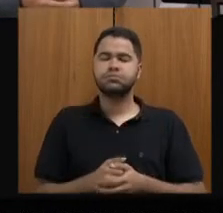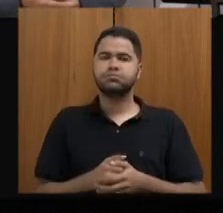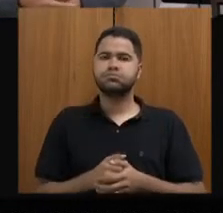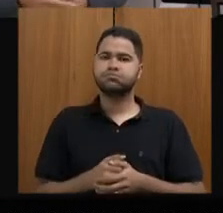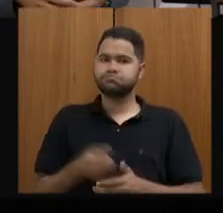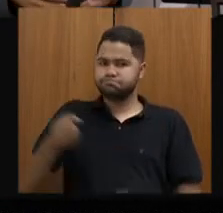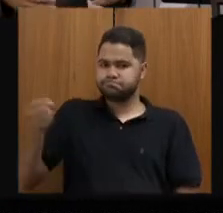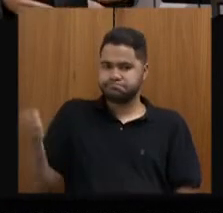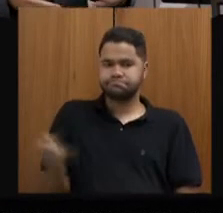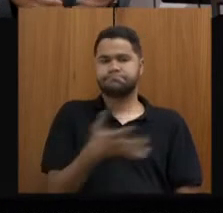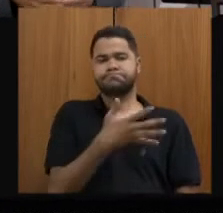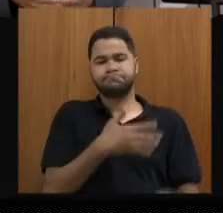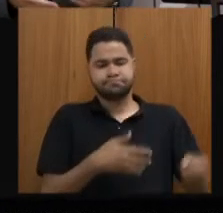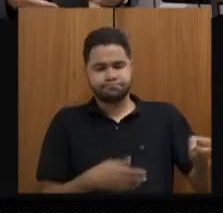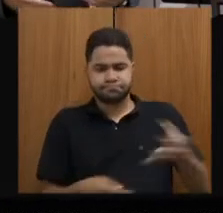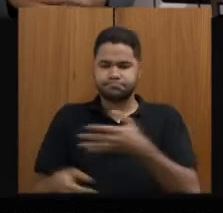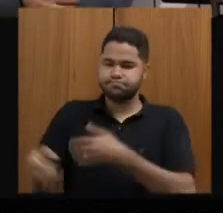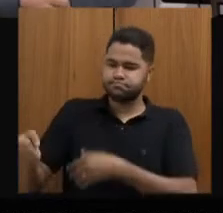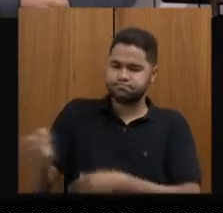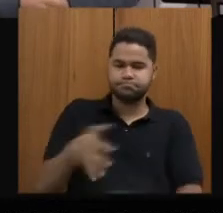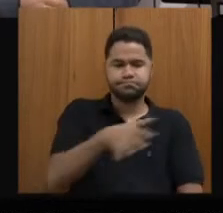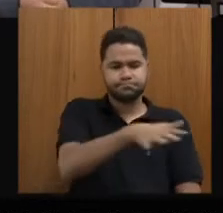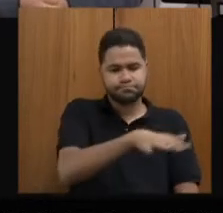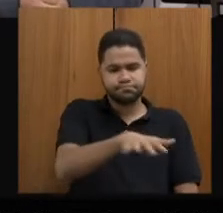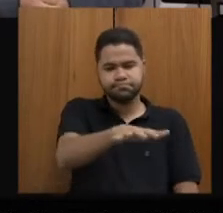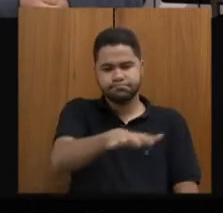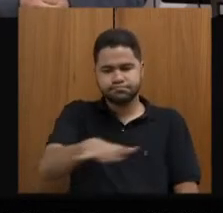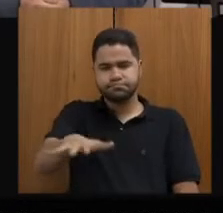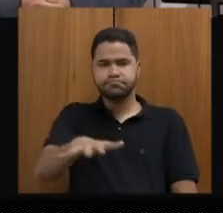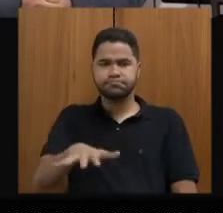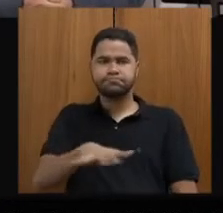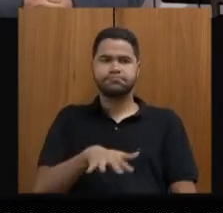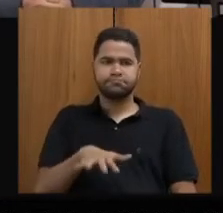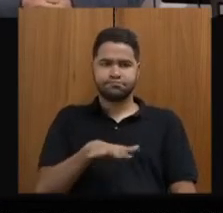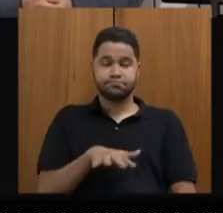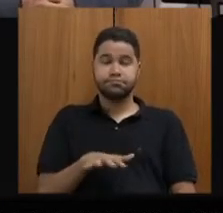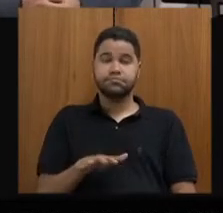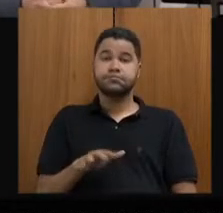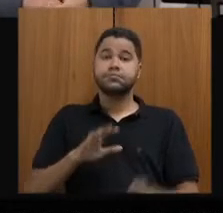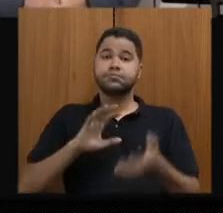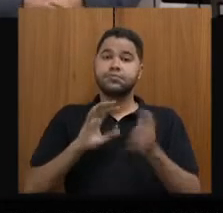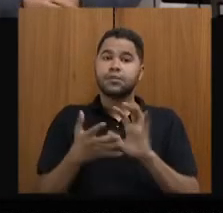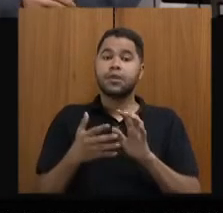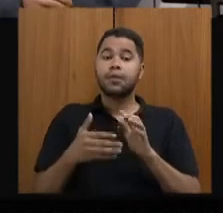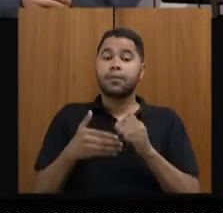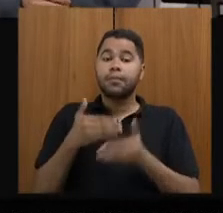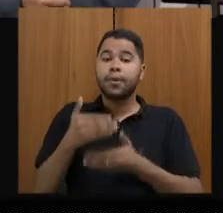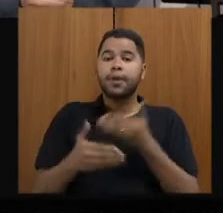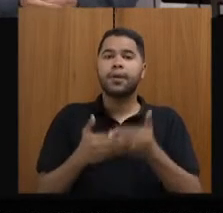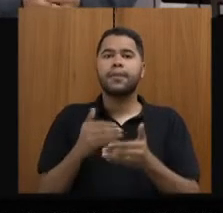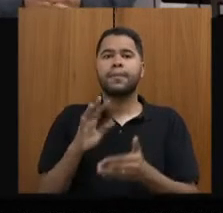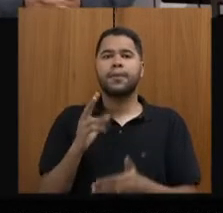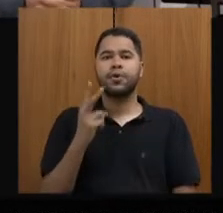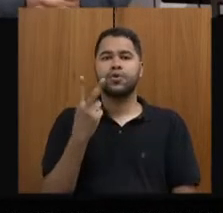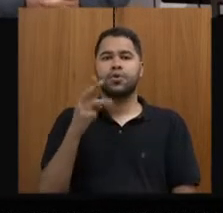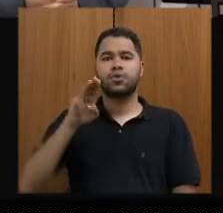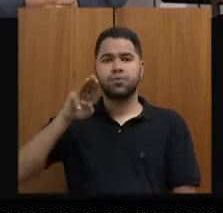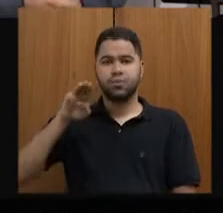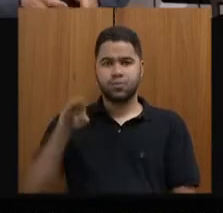modernizou várias alas e setores do nosso Arquivo Público. Uma reforma em andamento no valor de R$ milhões,